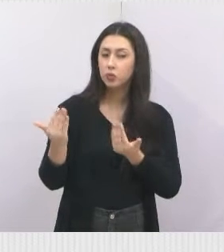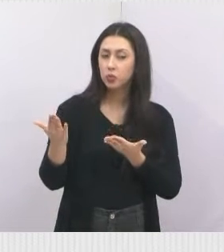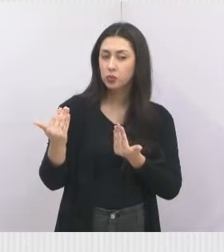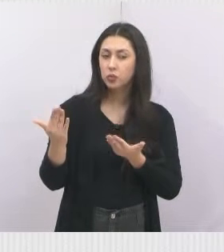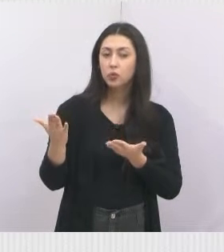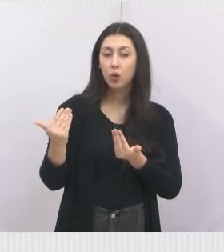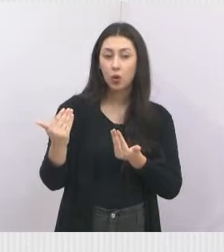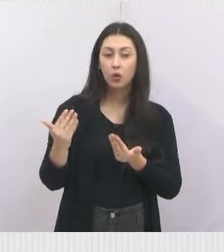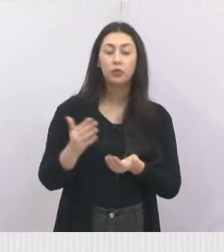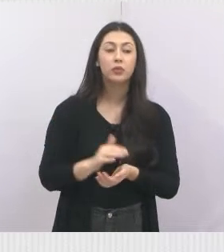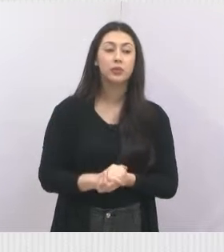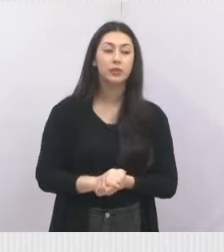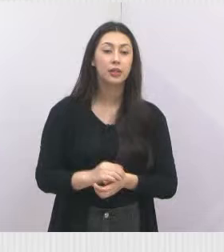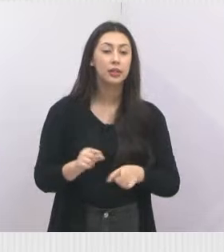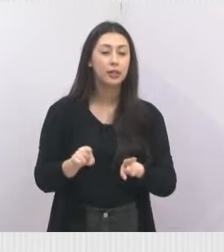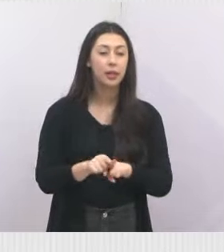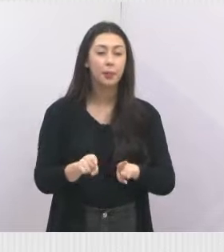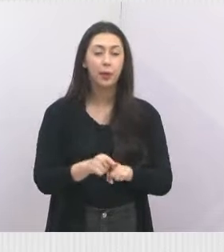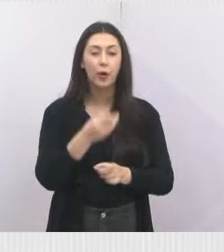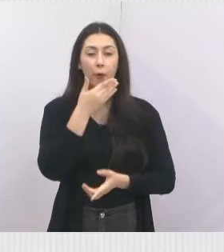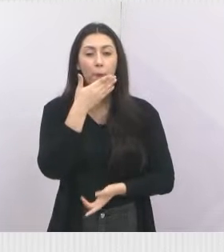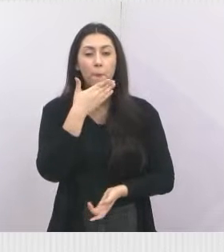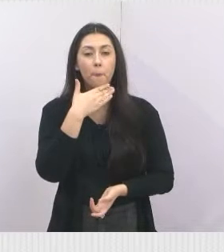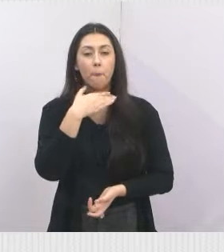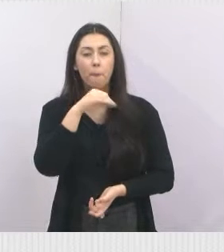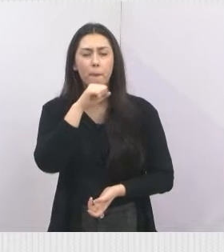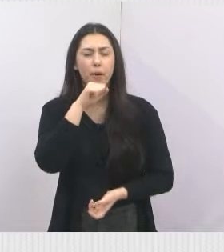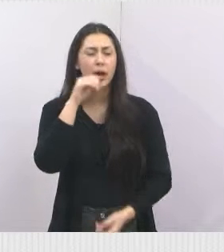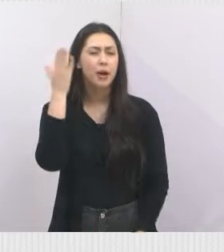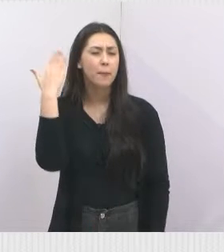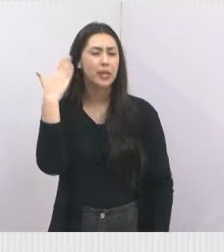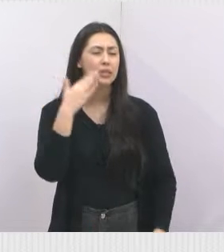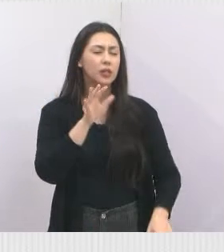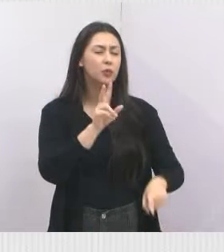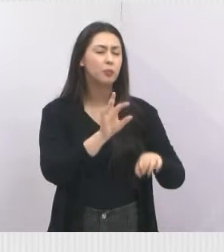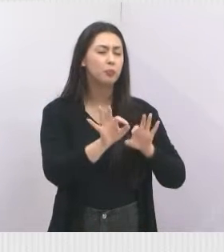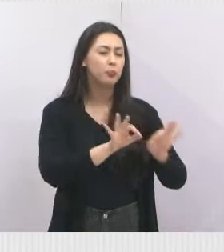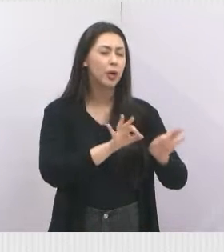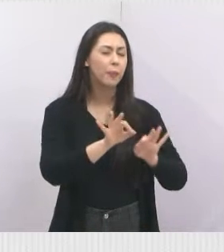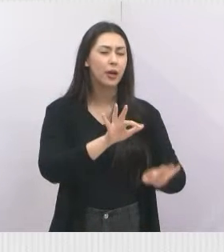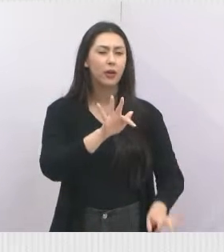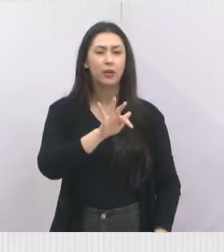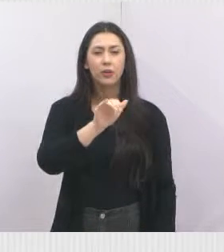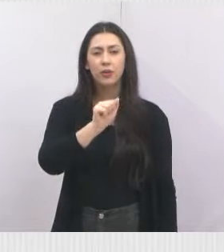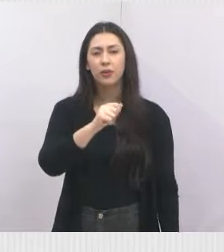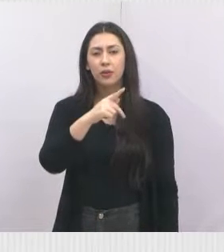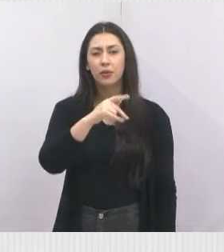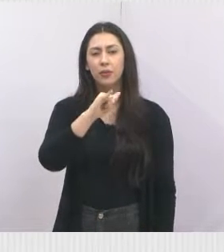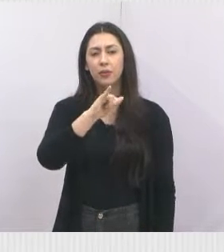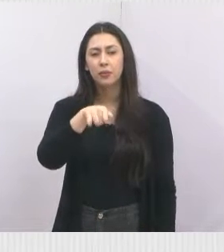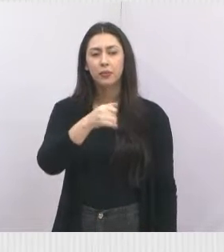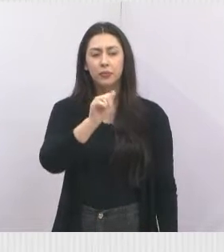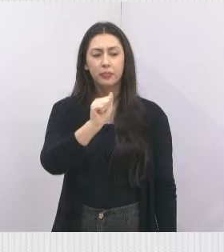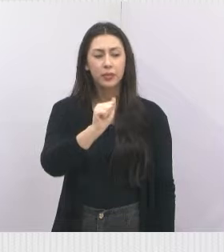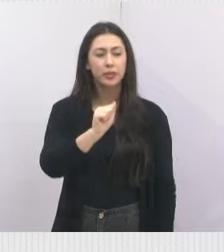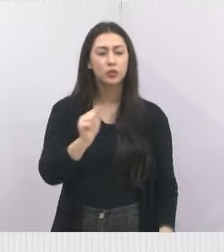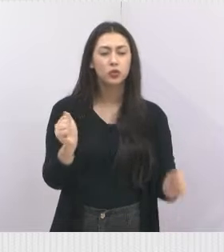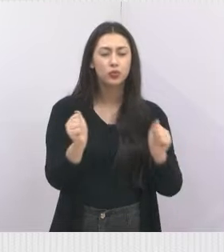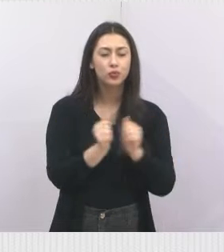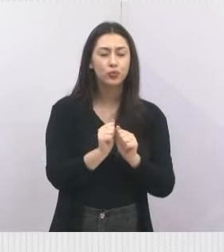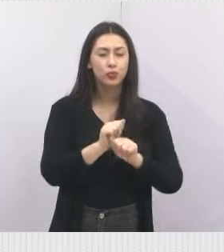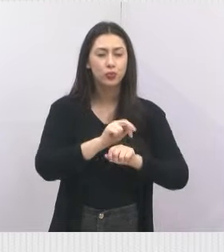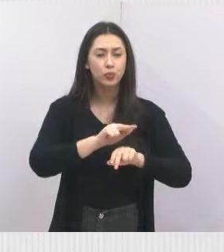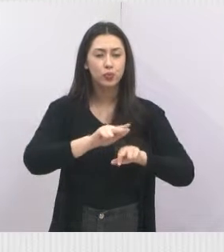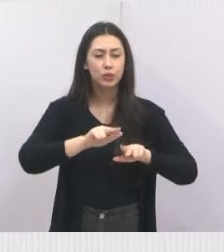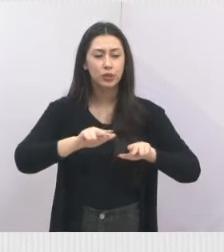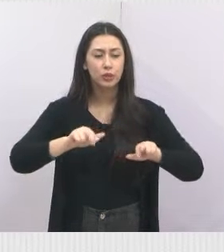pai, que também é um dos organizadores da antiga Fapija. E ele, nessa juventude, junto com os irmãos,